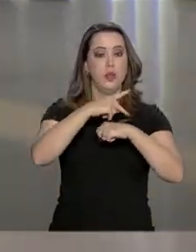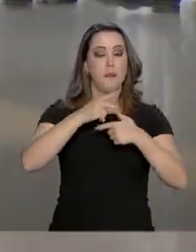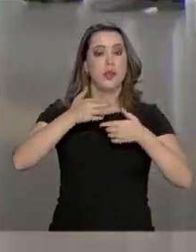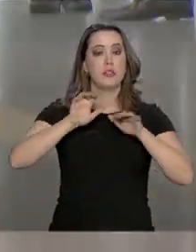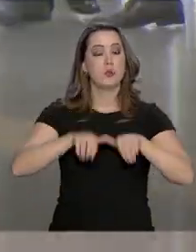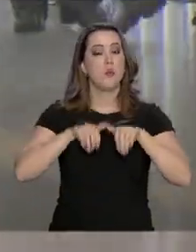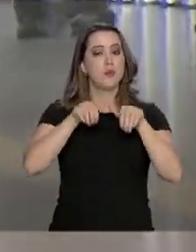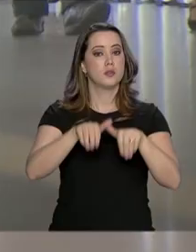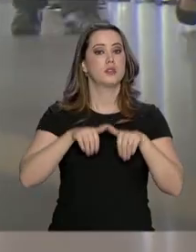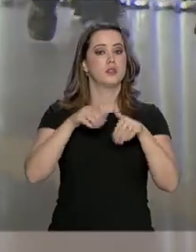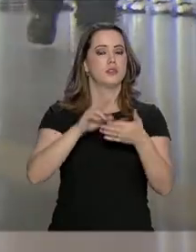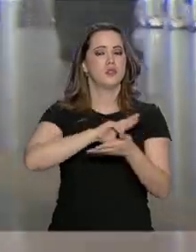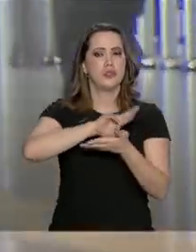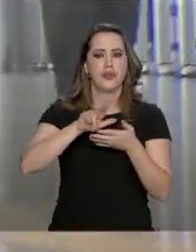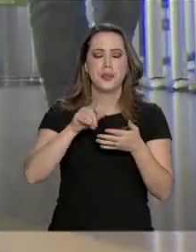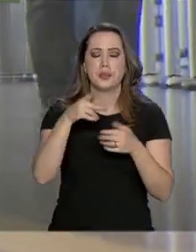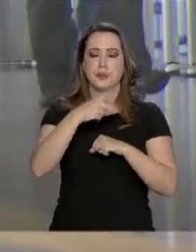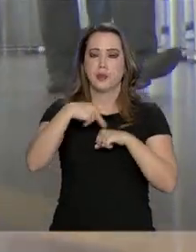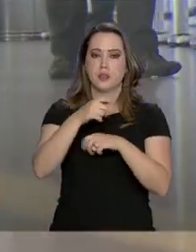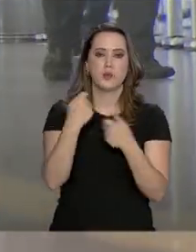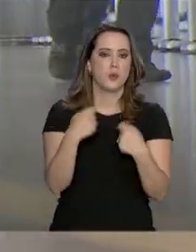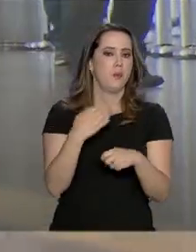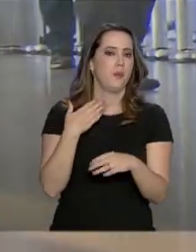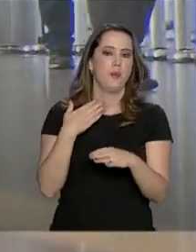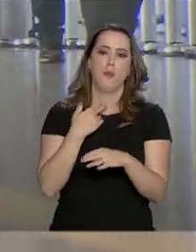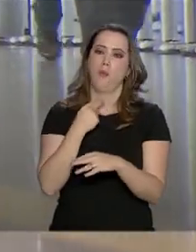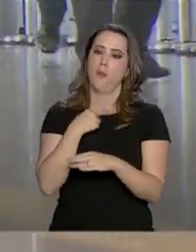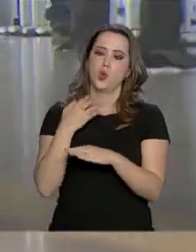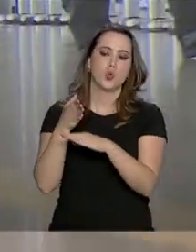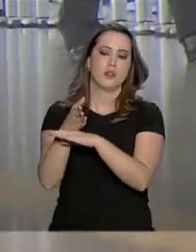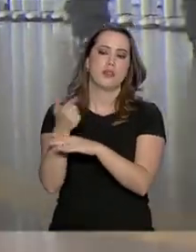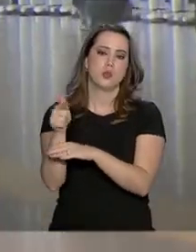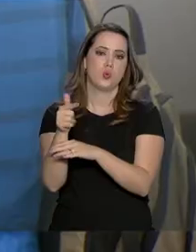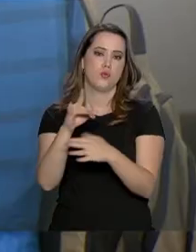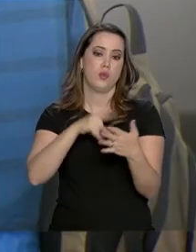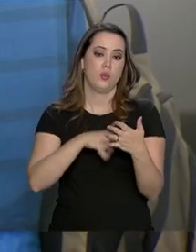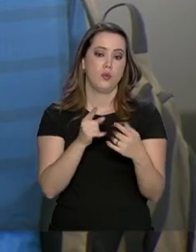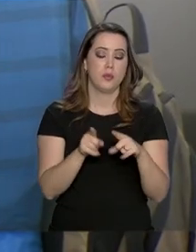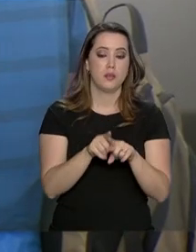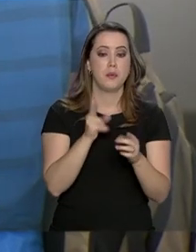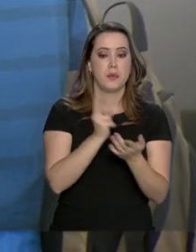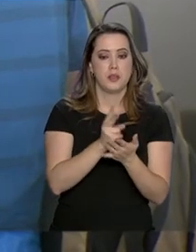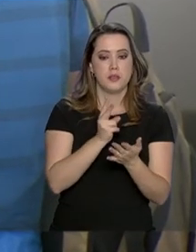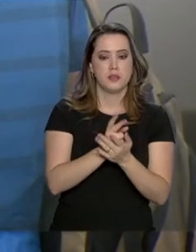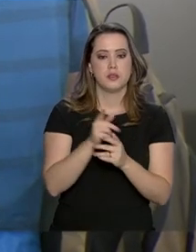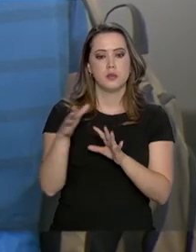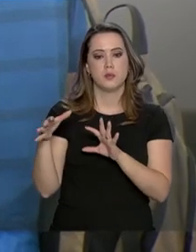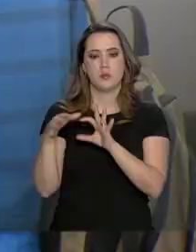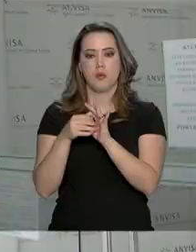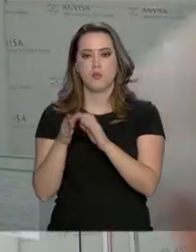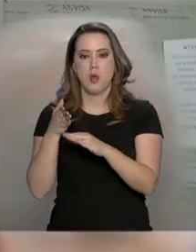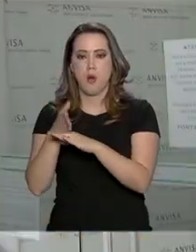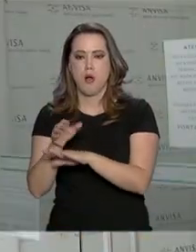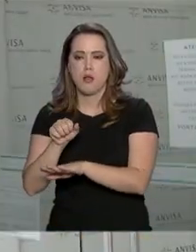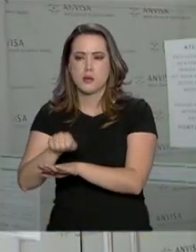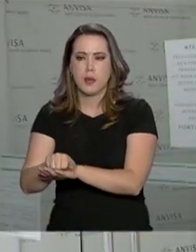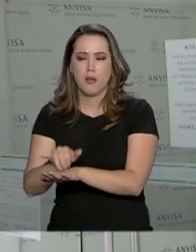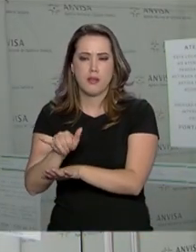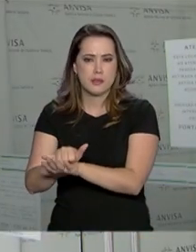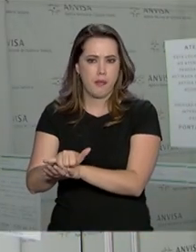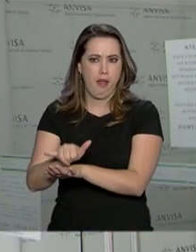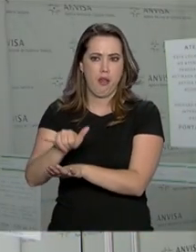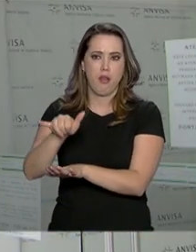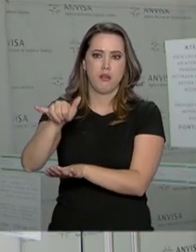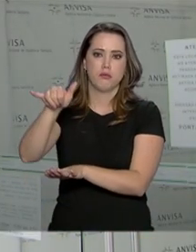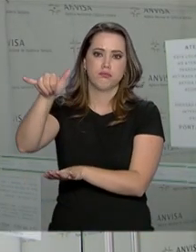Austrália, Bahamas e Tailândia, não é permitida a entrada sem esse documento, inclusive para conexão. E agora, a